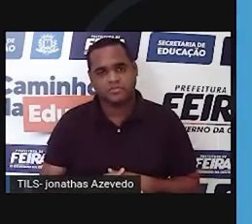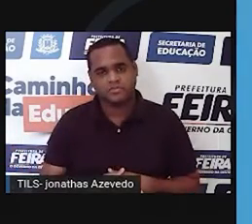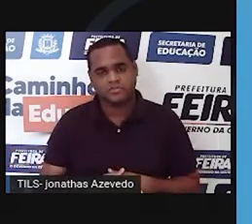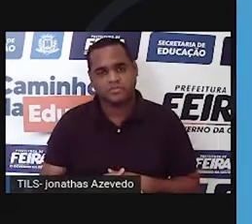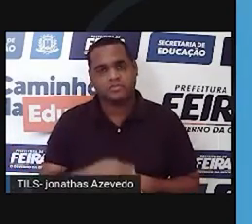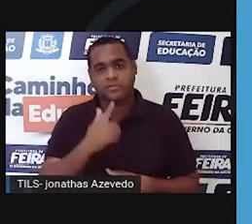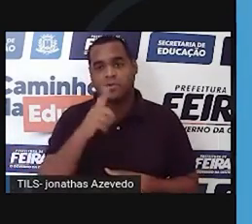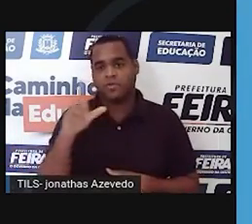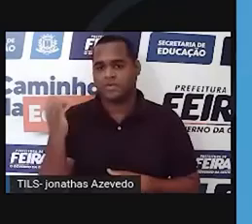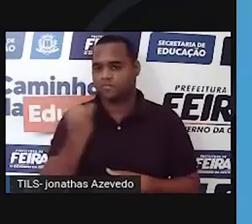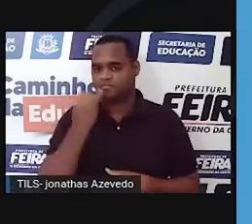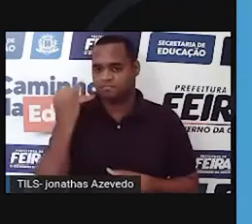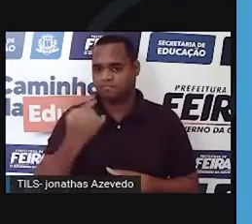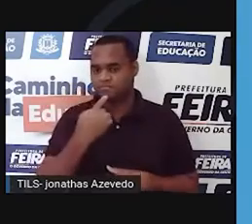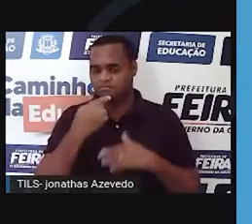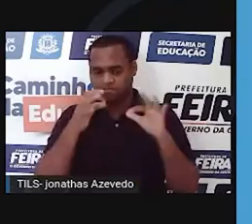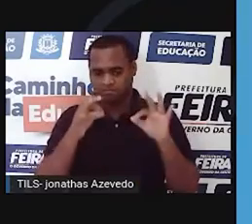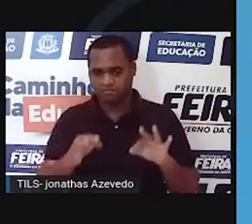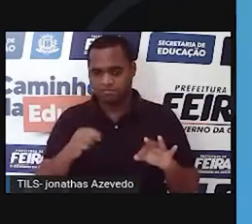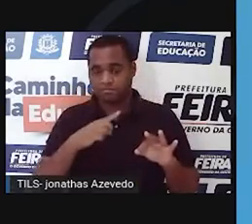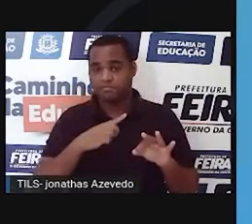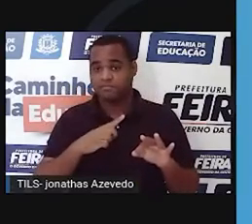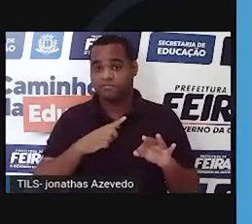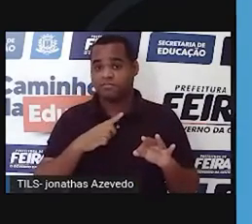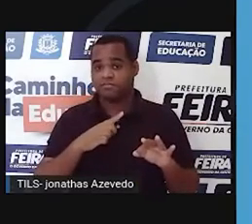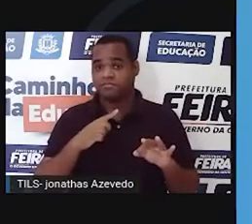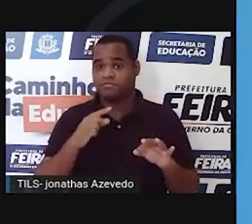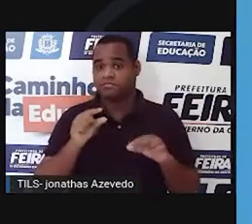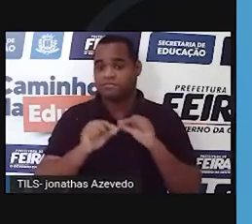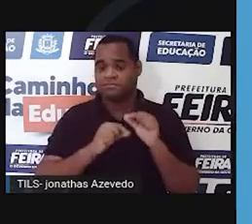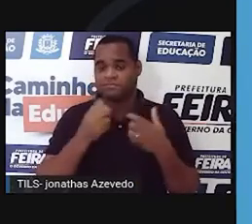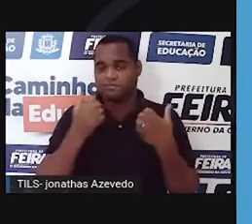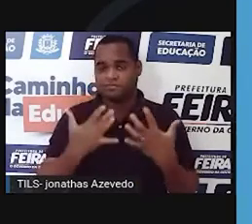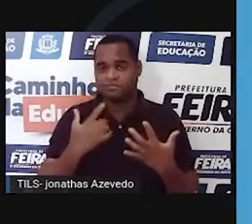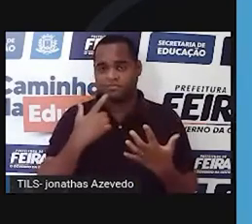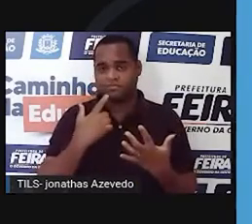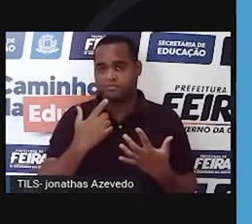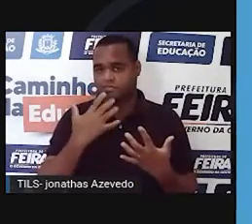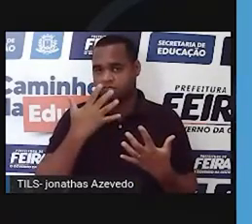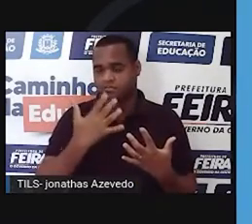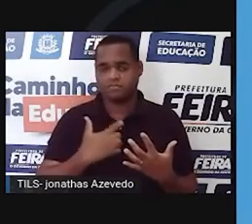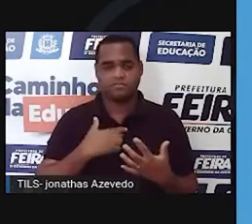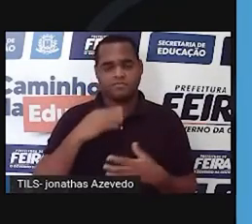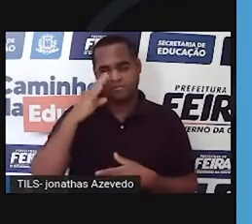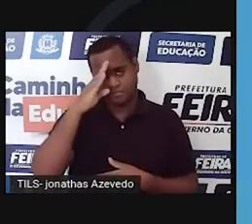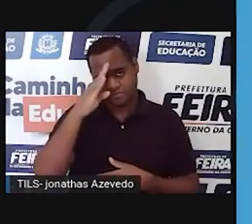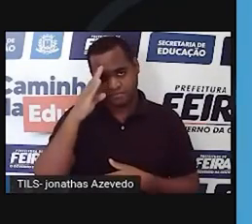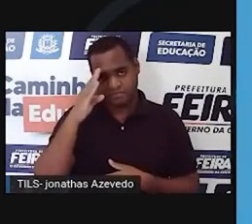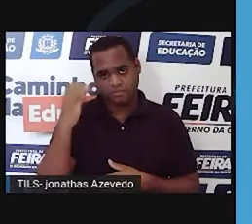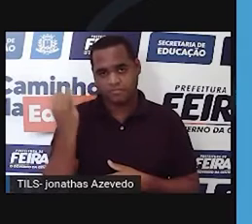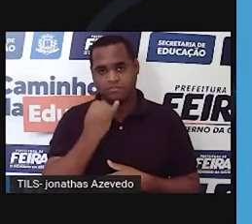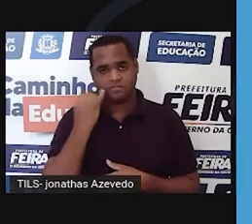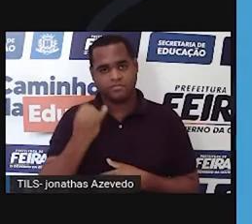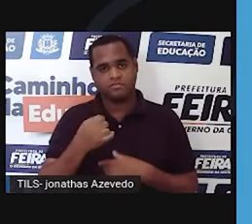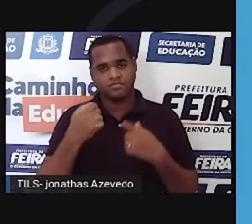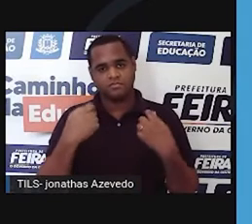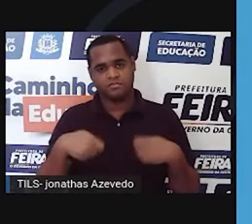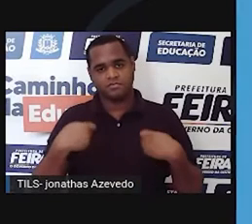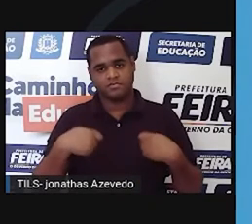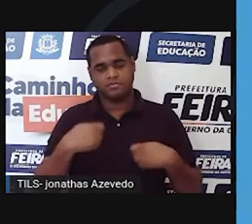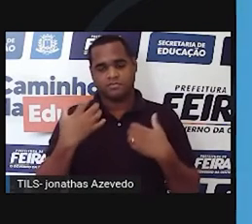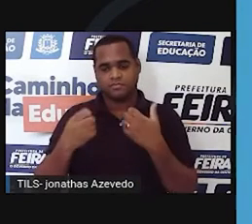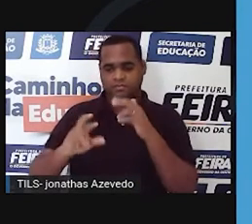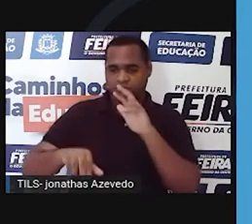Uma outra razão pela qual se queima, e essa é a razão principal que se adota a manejo do fogo em